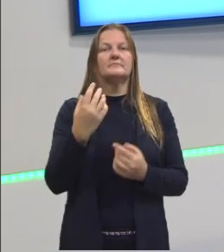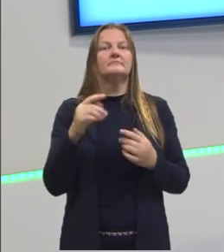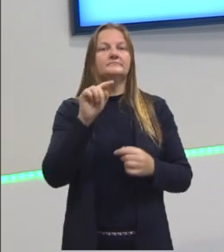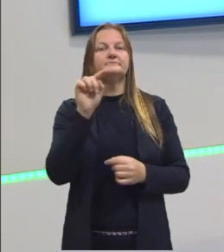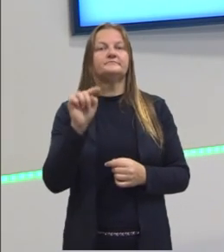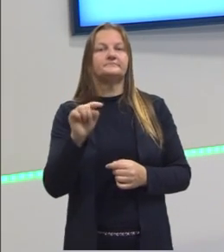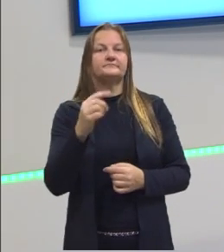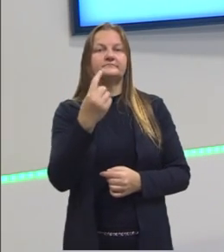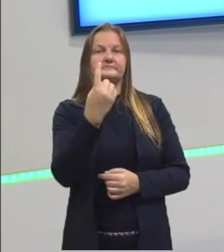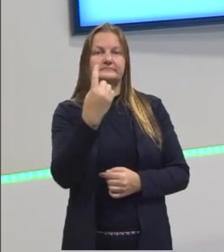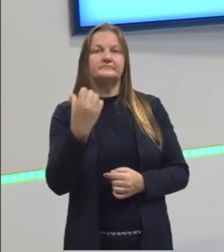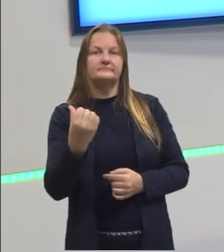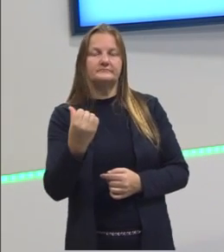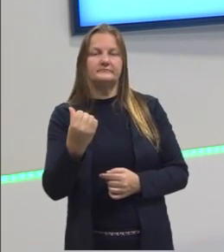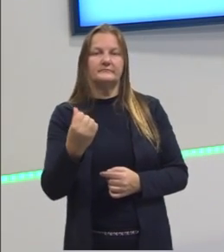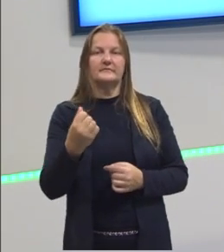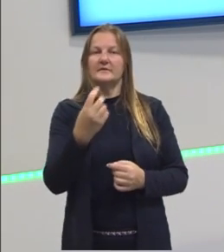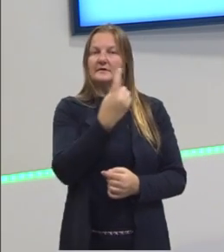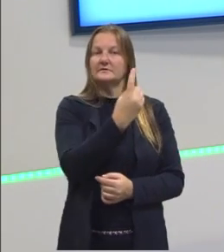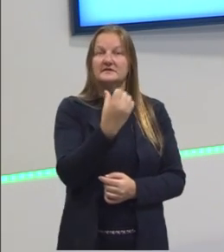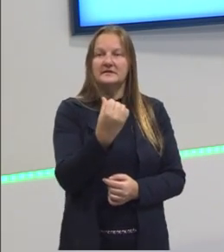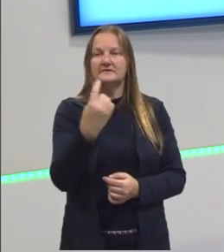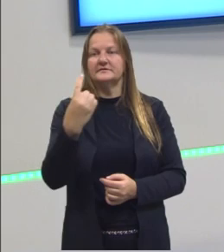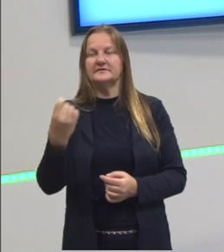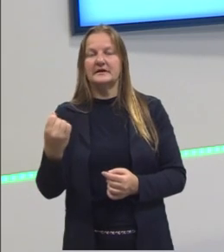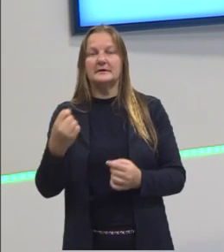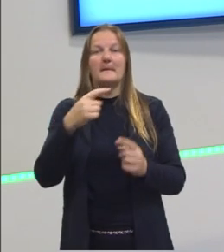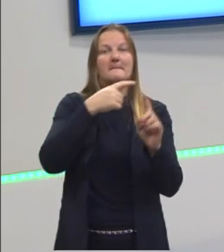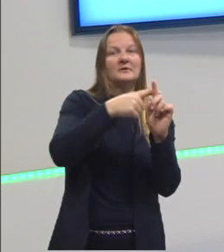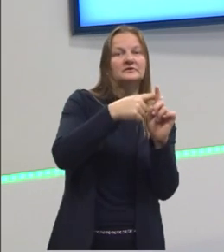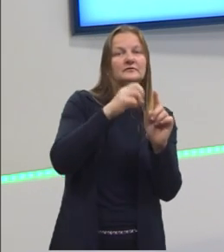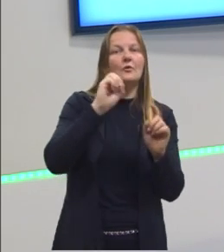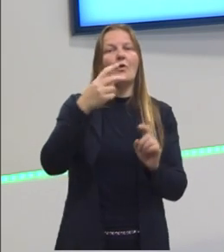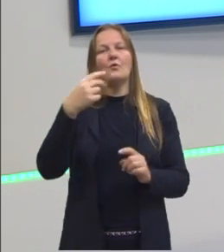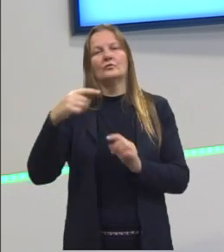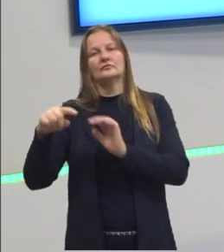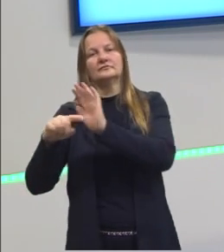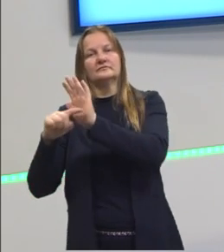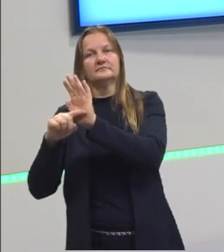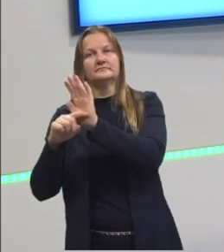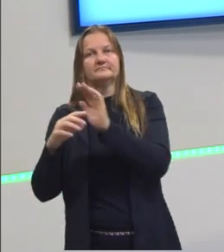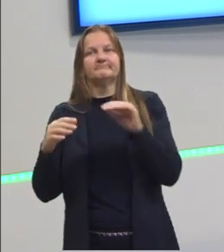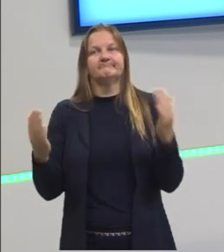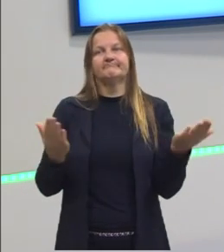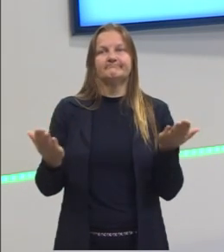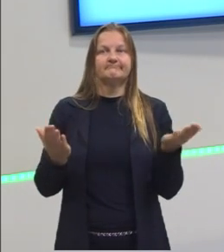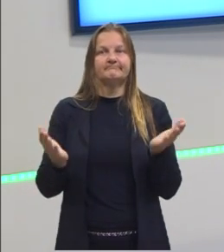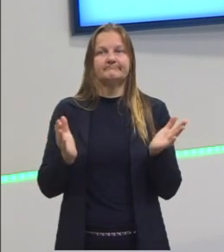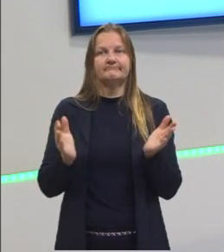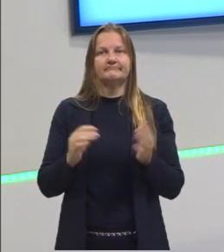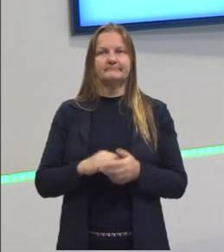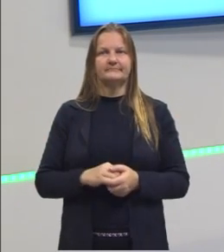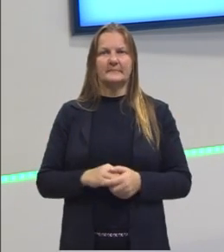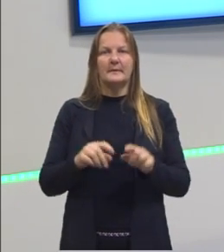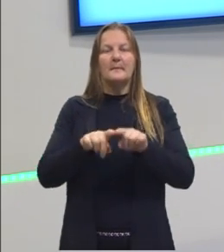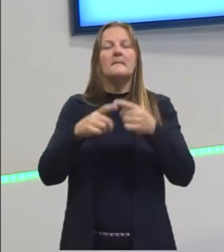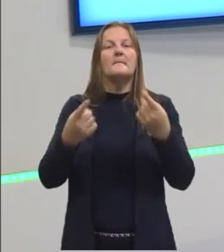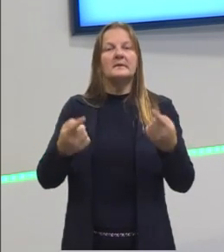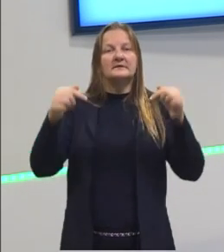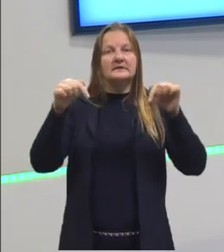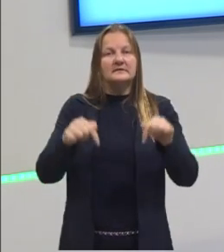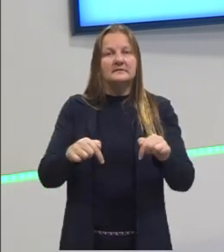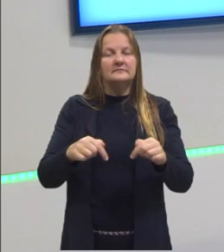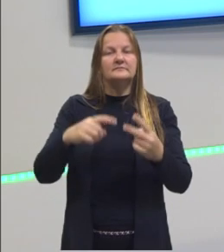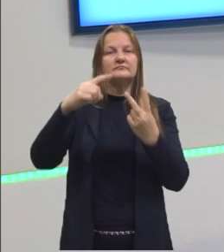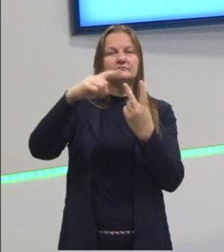também resulta em 16 Então, eu teria dois valores um positivo e um negativo Mas aqui nós